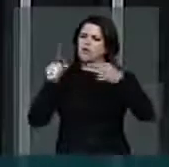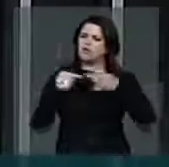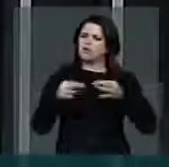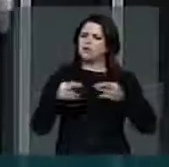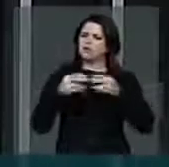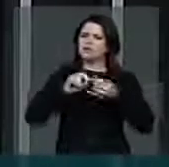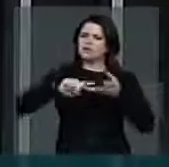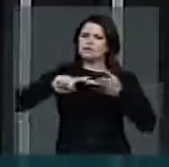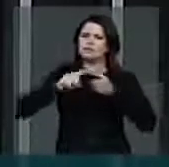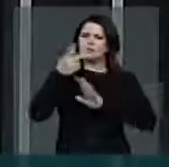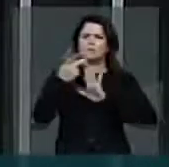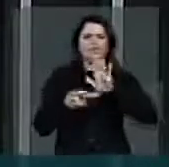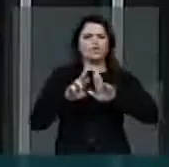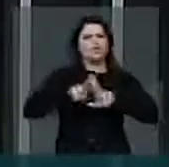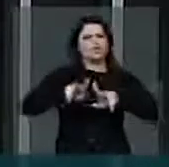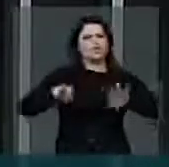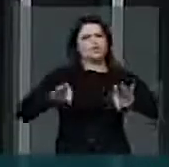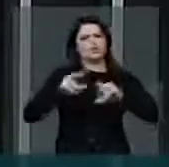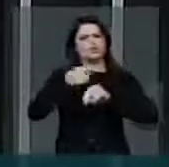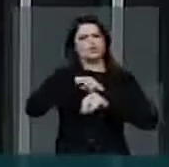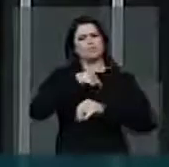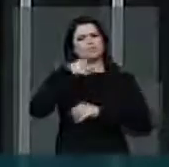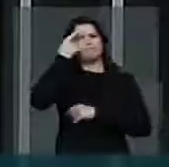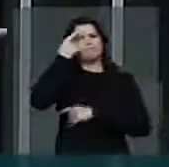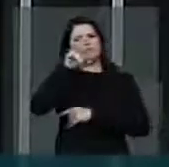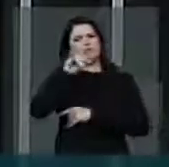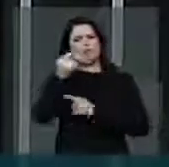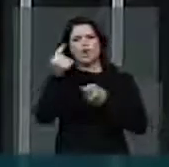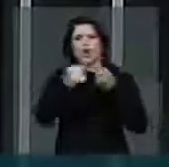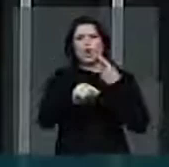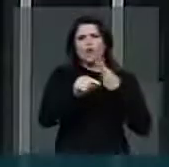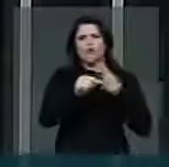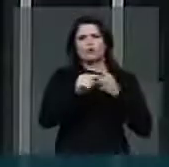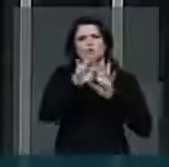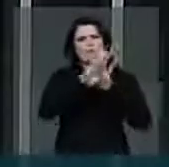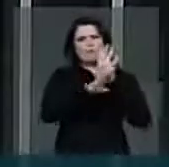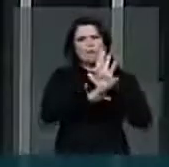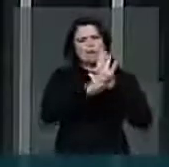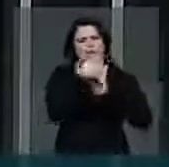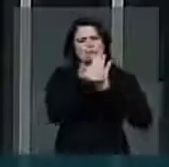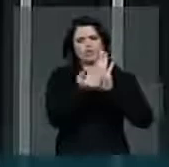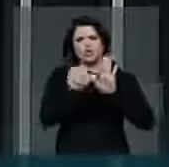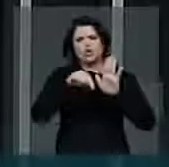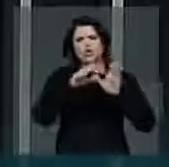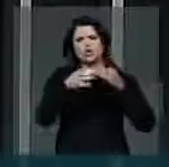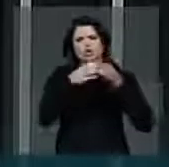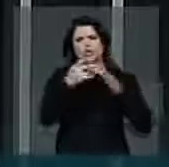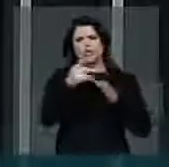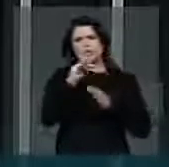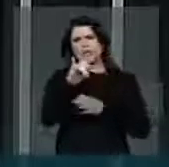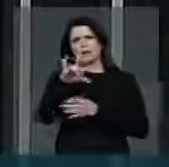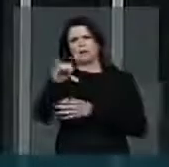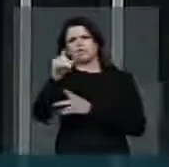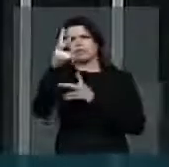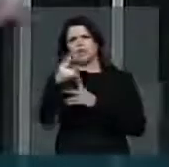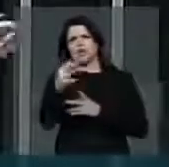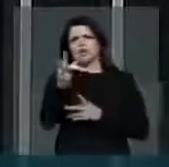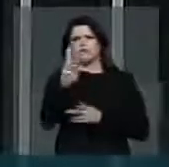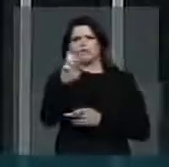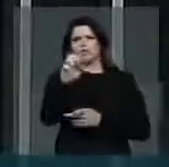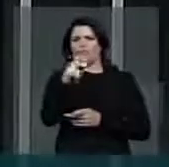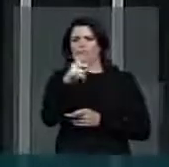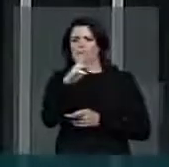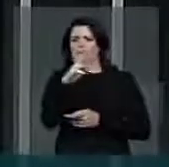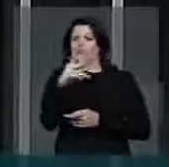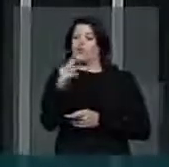há vários projetos que nós consideramos um atentado contra os princípios programáticos do nosso partido, como foi o caso do FUNPRESP, como foi o